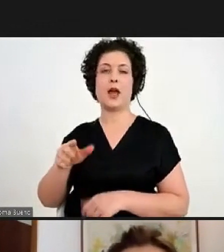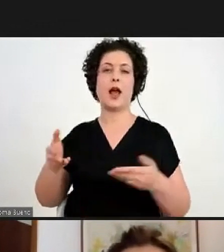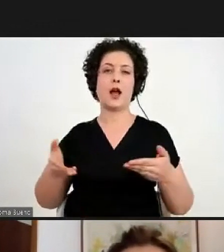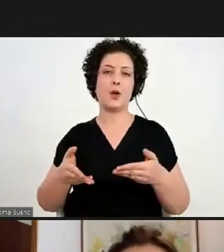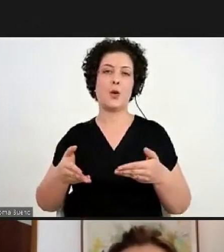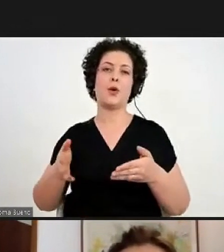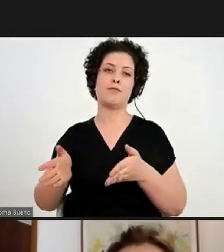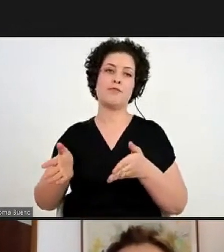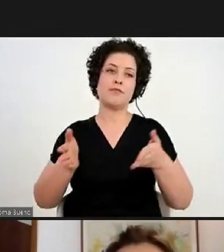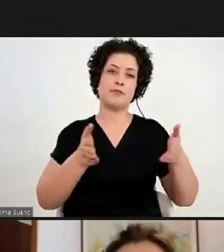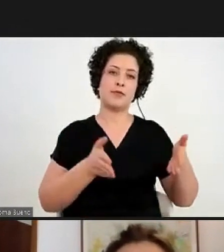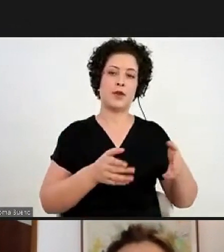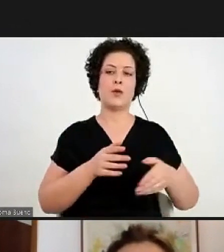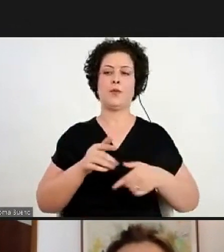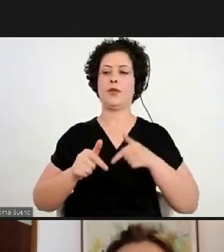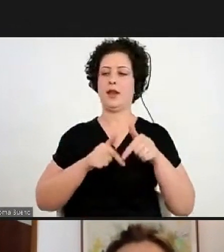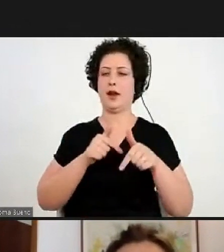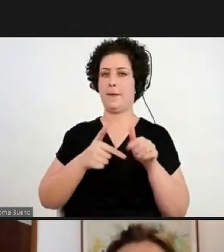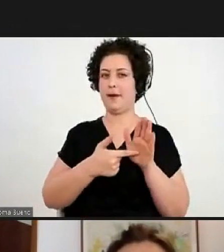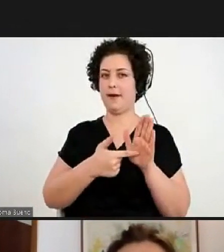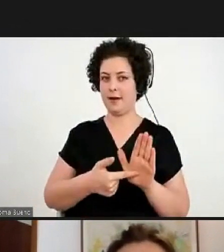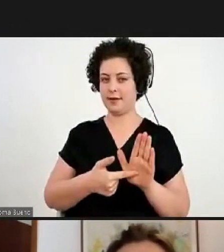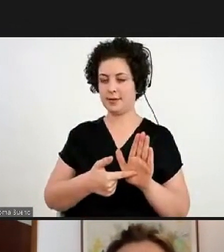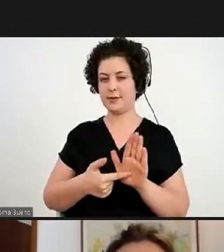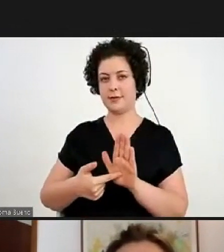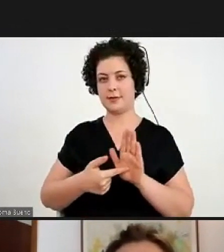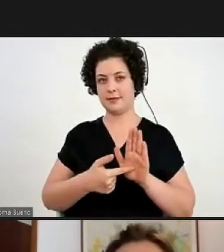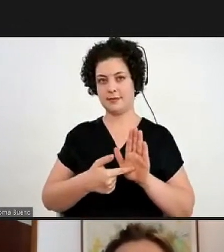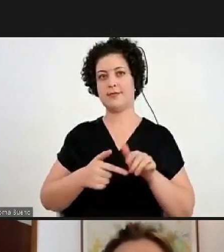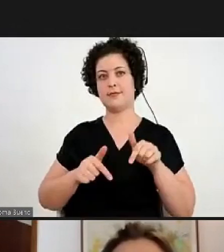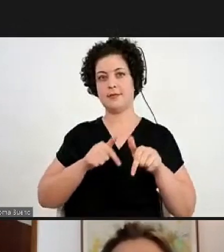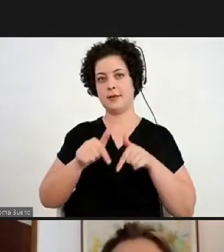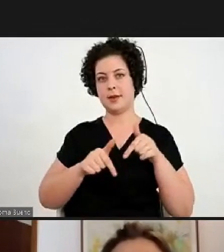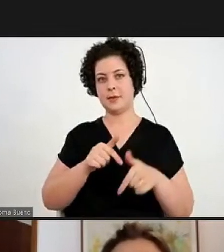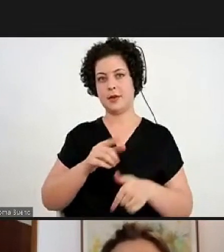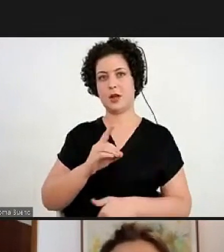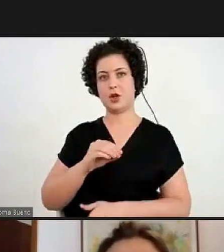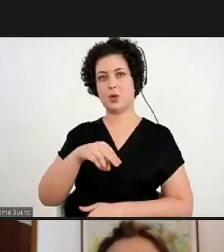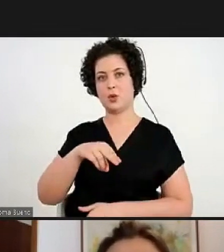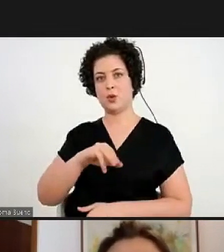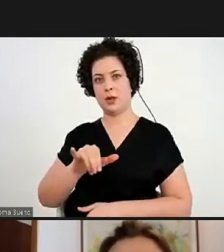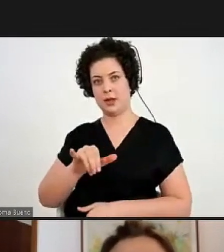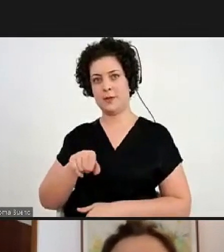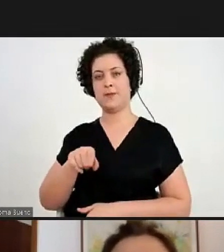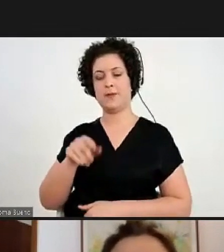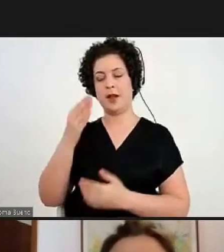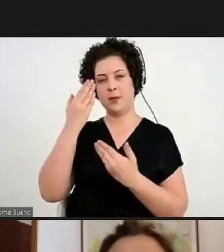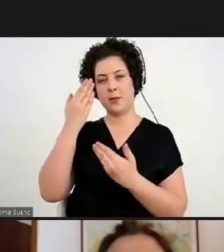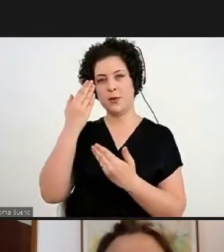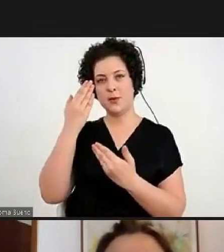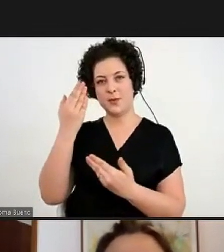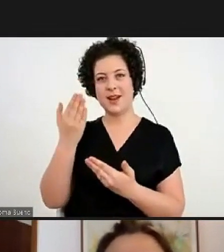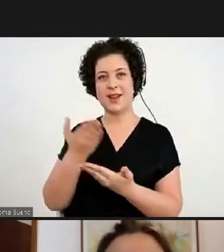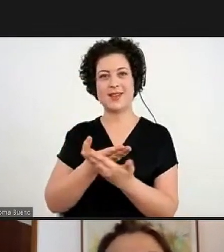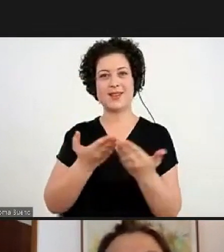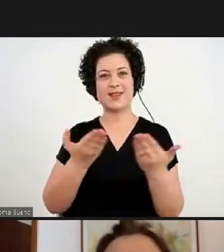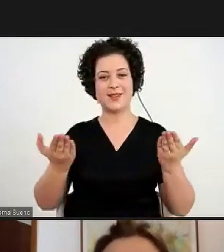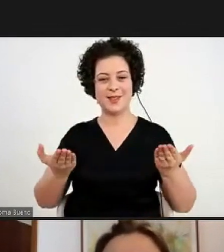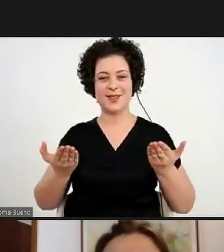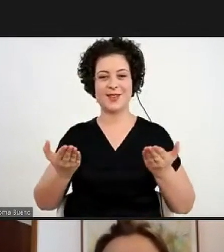sessão para o Doni que vai coordená-lo. Muito obrigada a todos